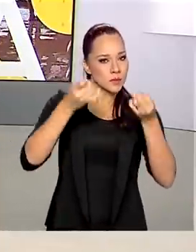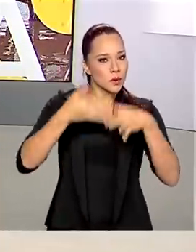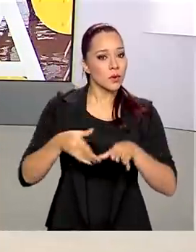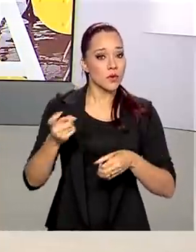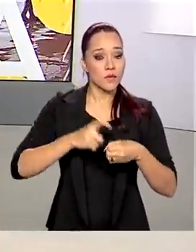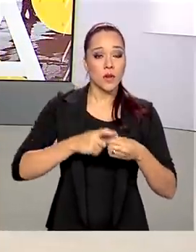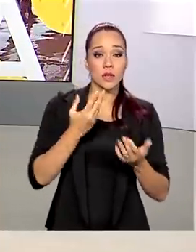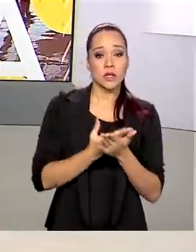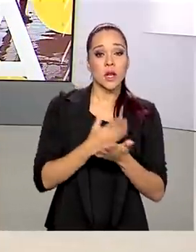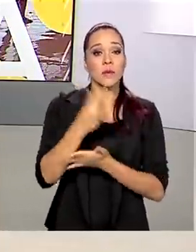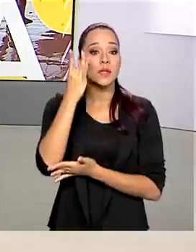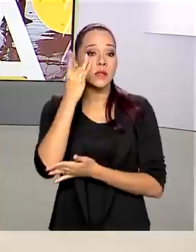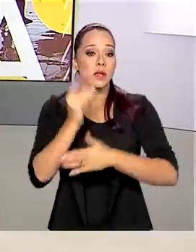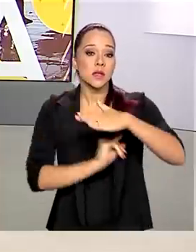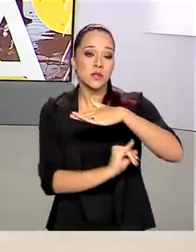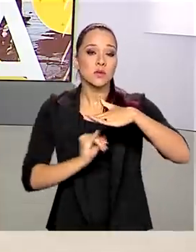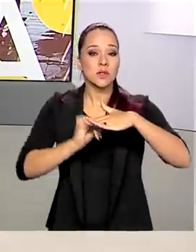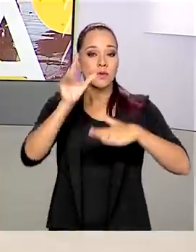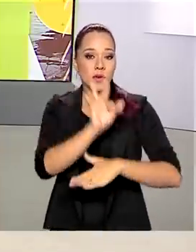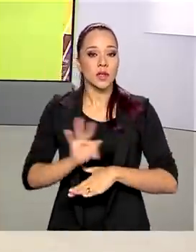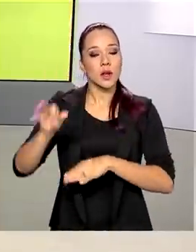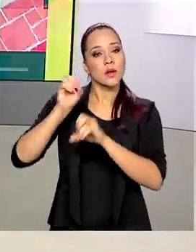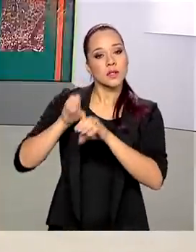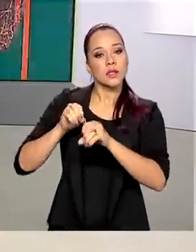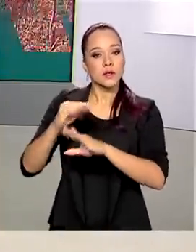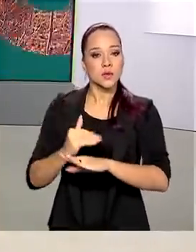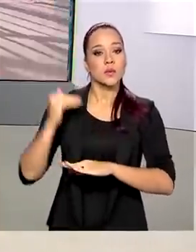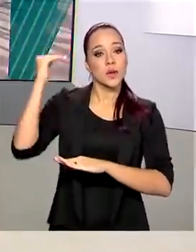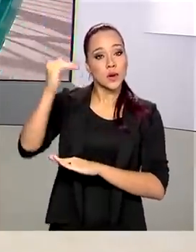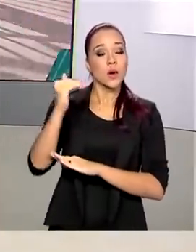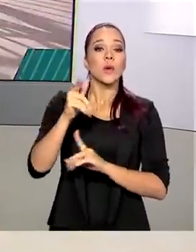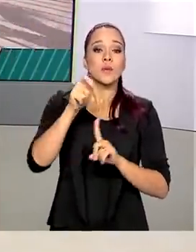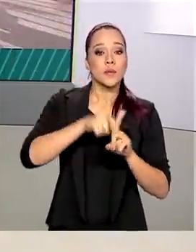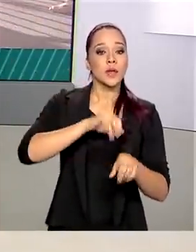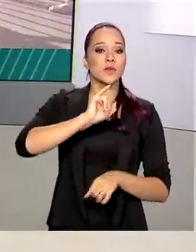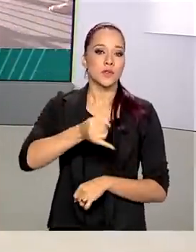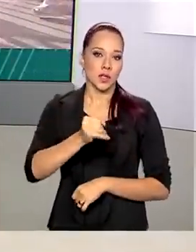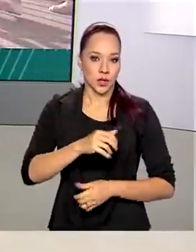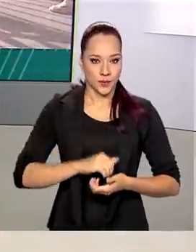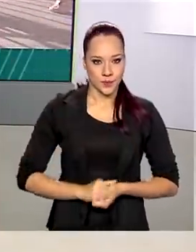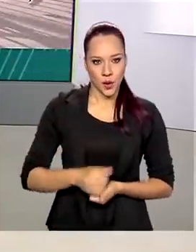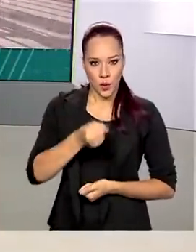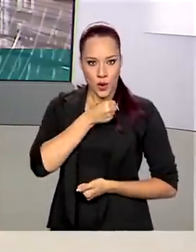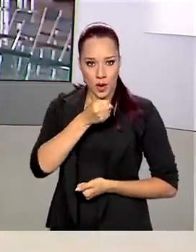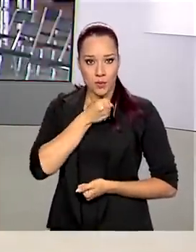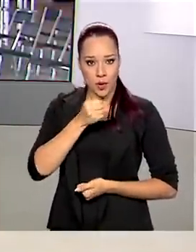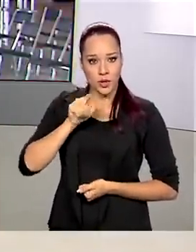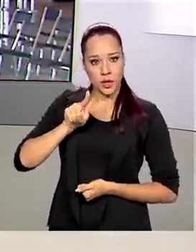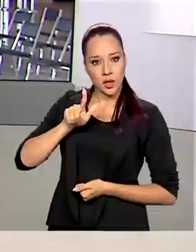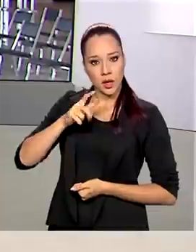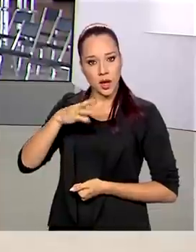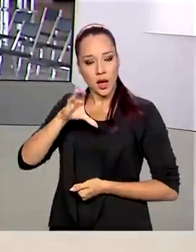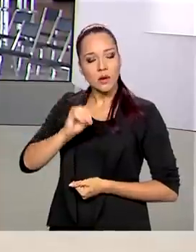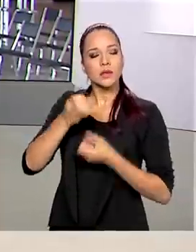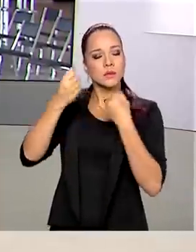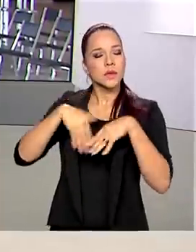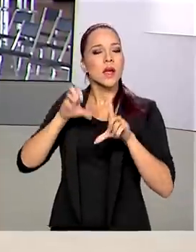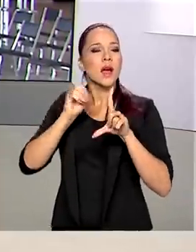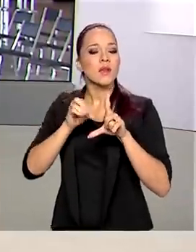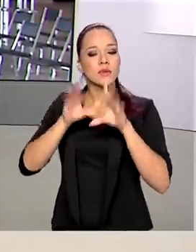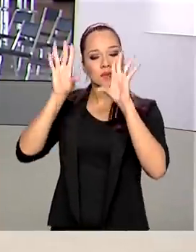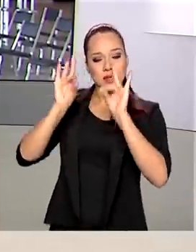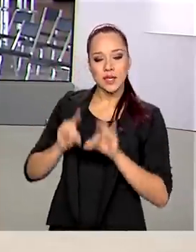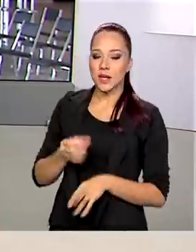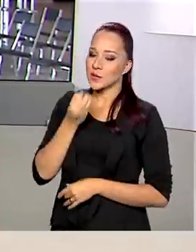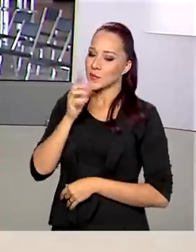presenciais em instituições federais de ensino superior a partir de janeiro. O repórter Glauco de Queiroz traz ao vivo os detalhes para a gente.